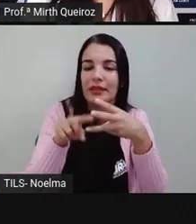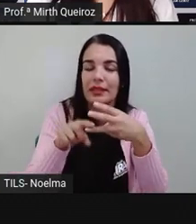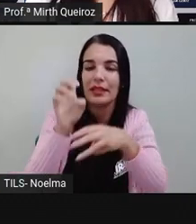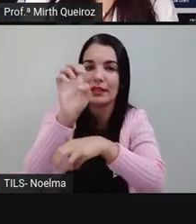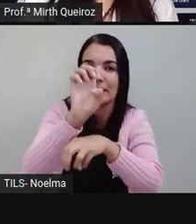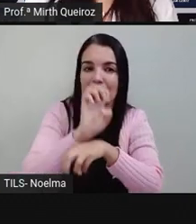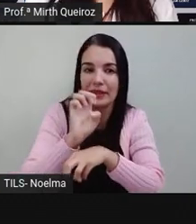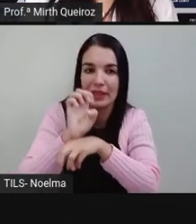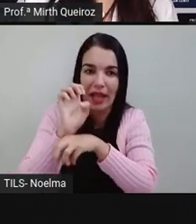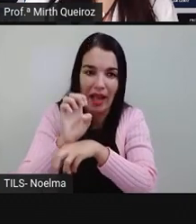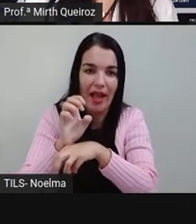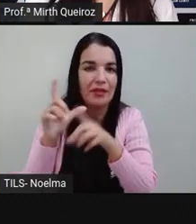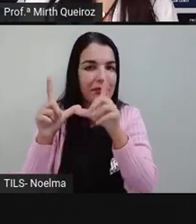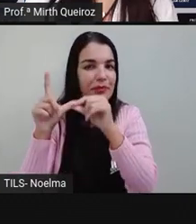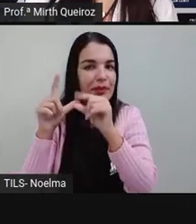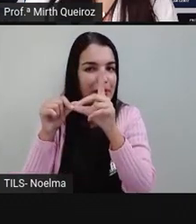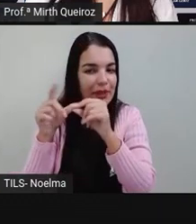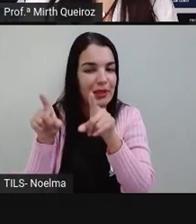e Distrito Federal.